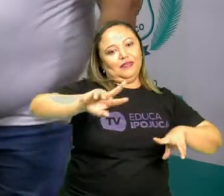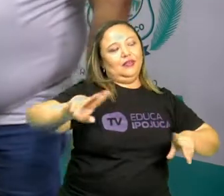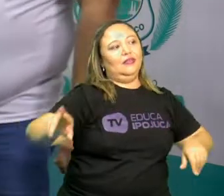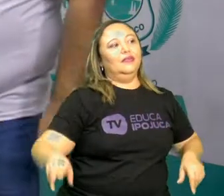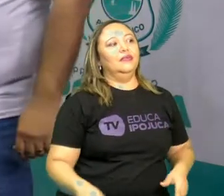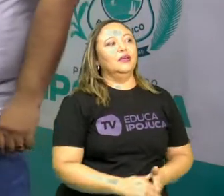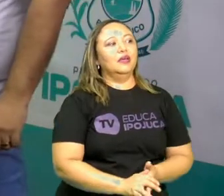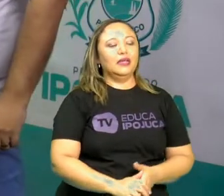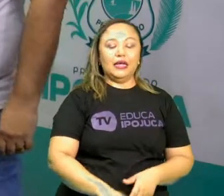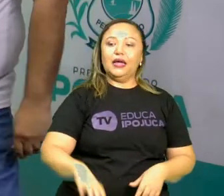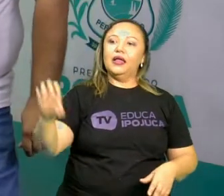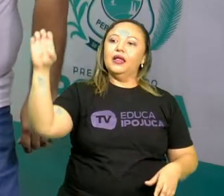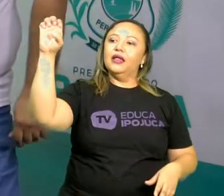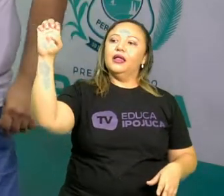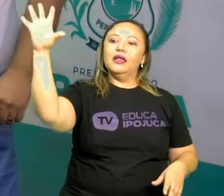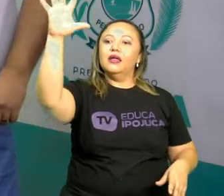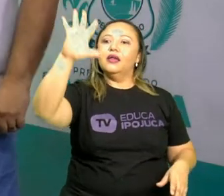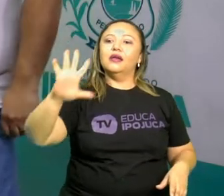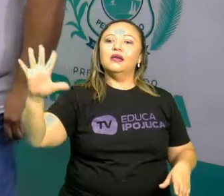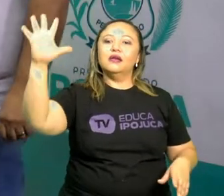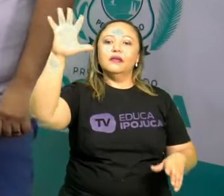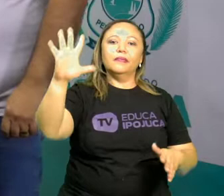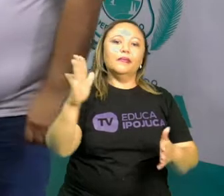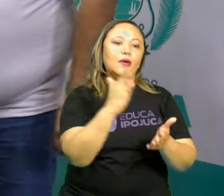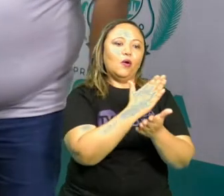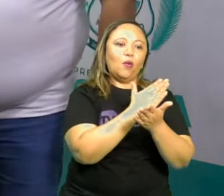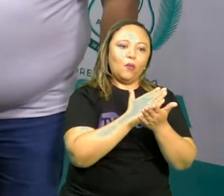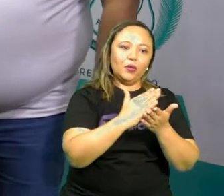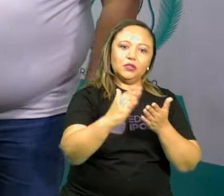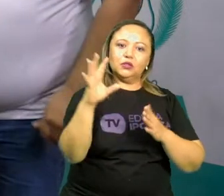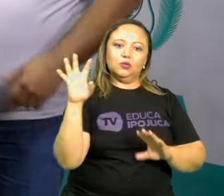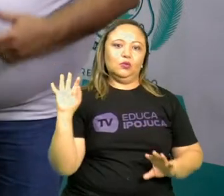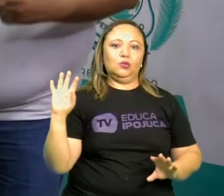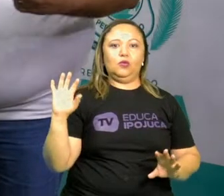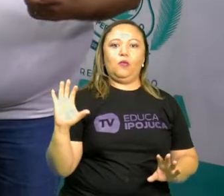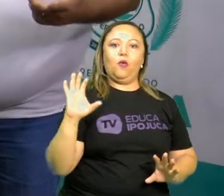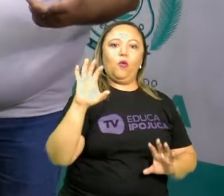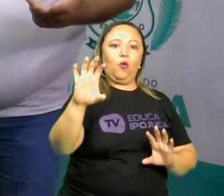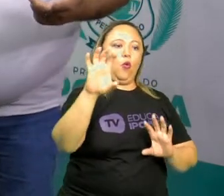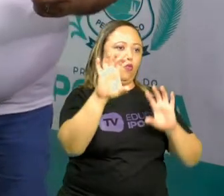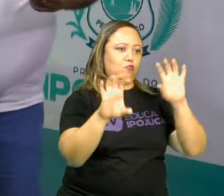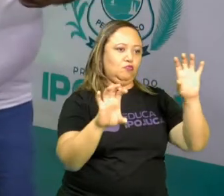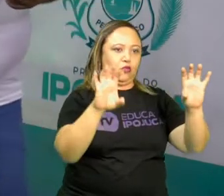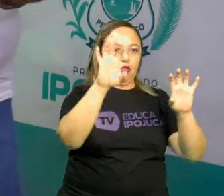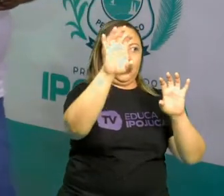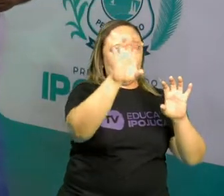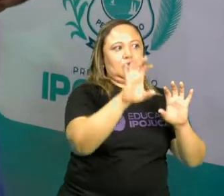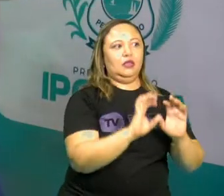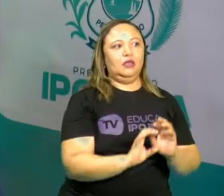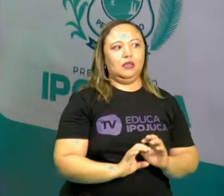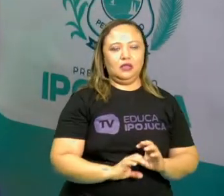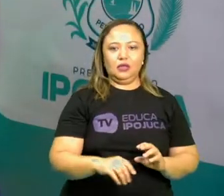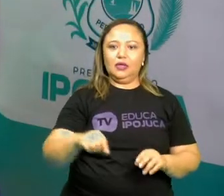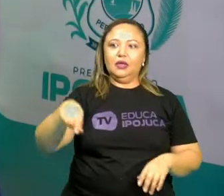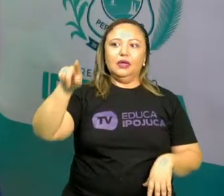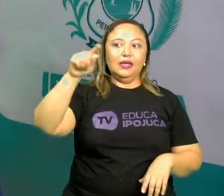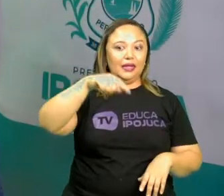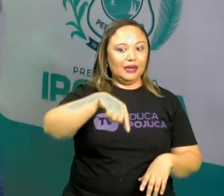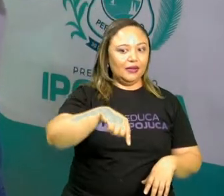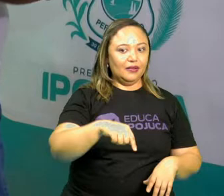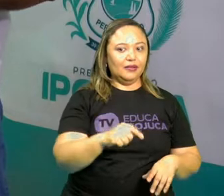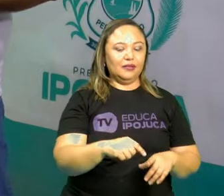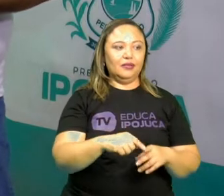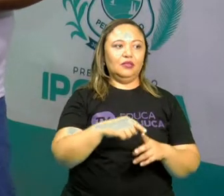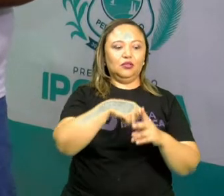constituiu como continente em razão de acontecimentos históricos. Por exemplo, na Europa, ela foi palco